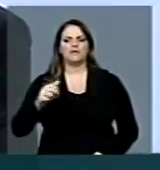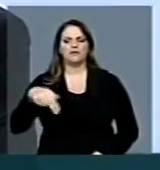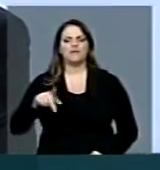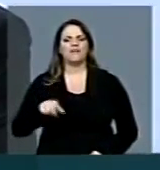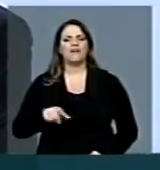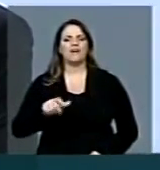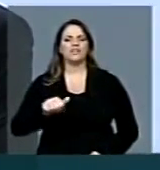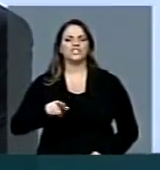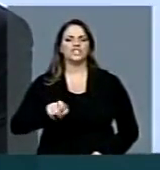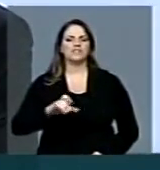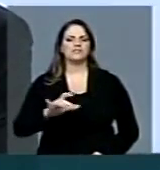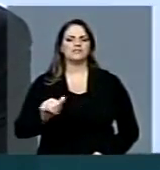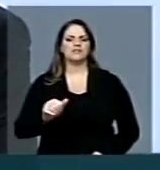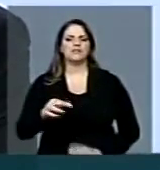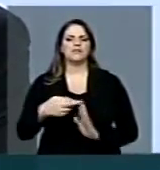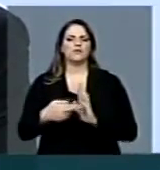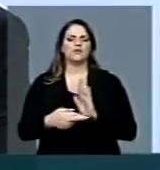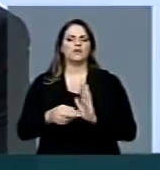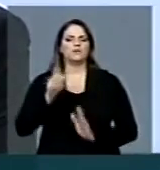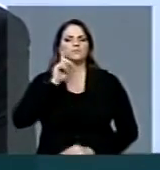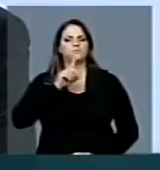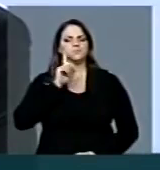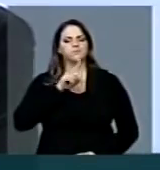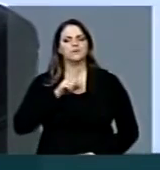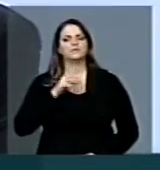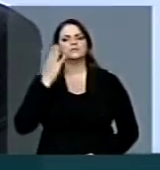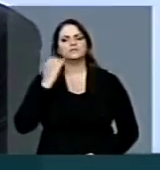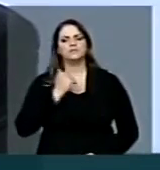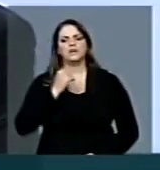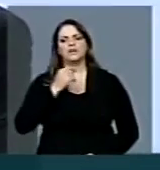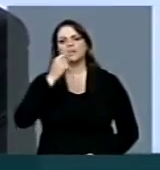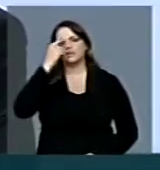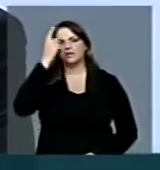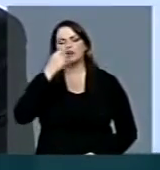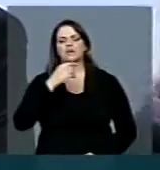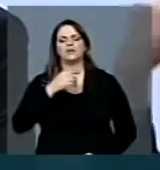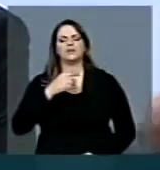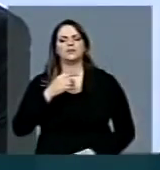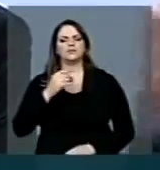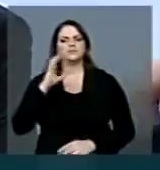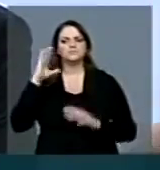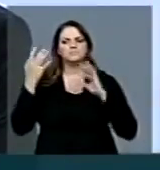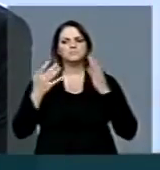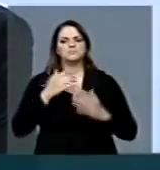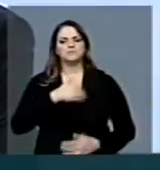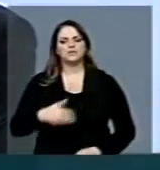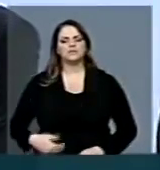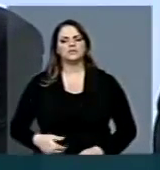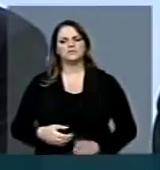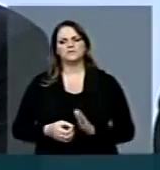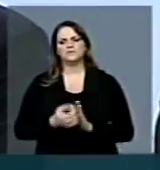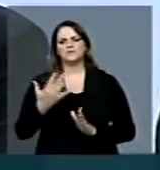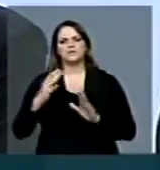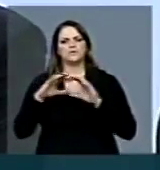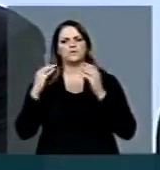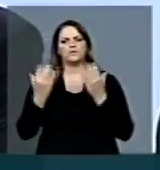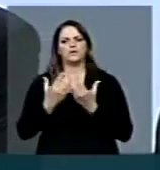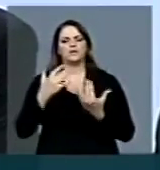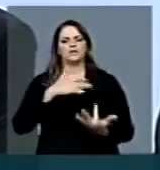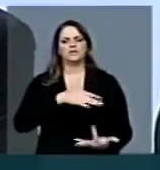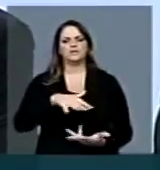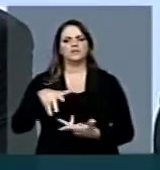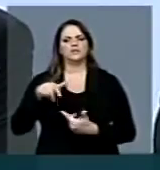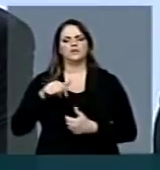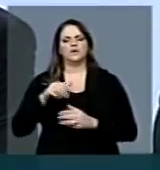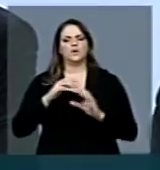Unidos. Ministro, sei das iniciativas do governo brasileiro, em sucessivas conferências internacionais de comunicação,